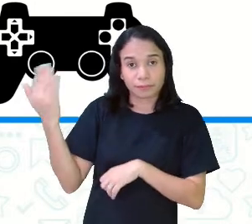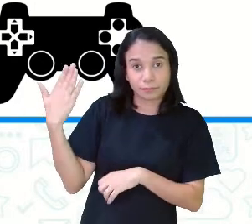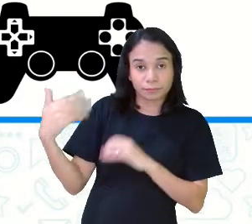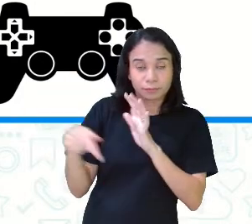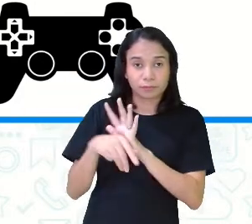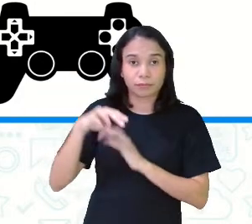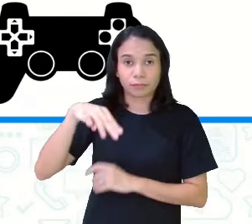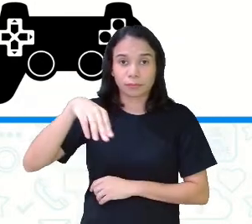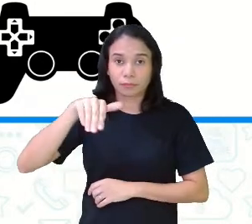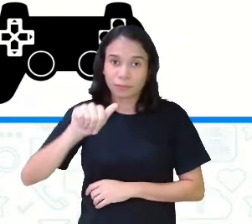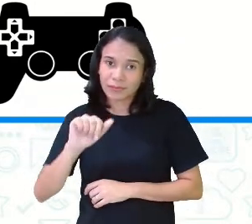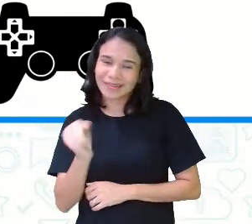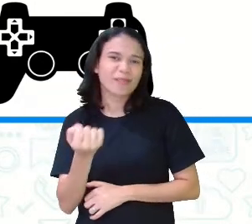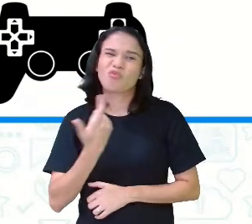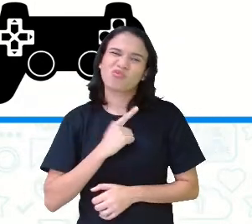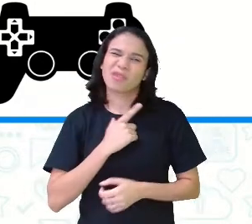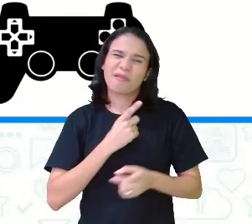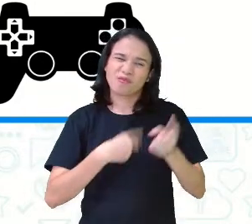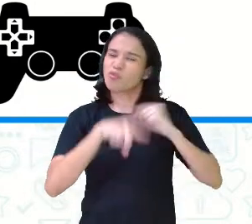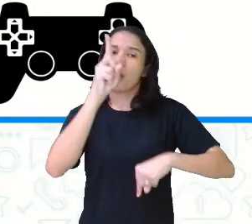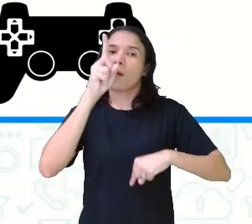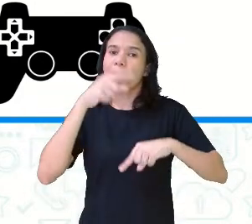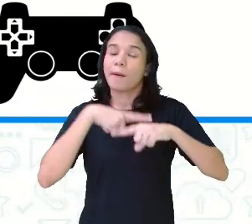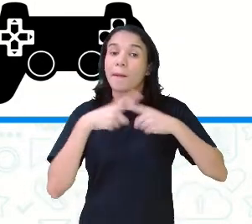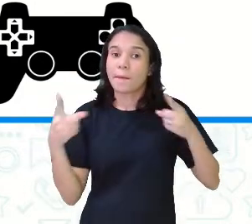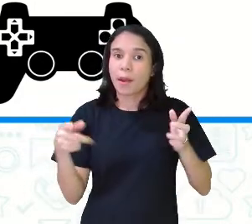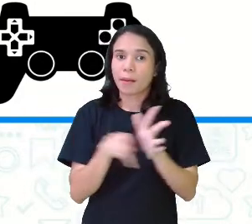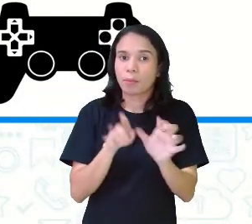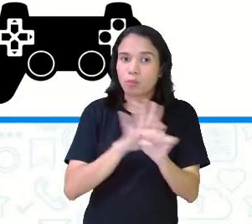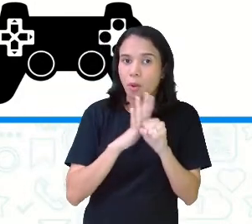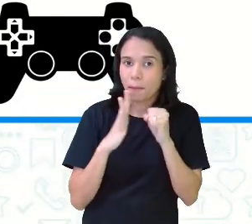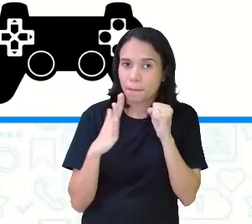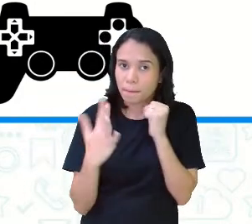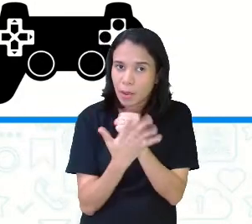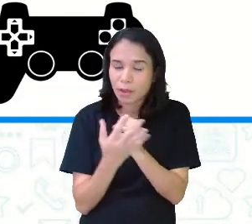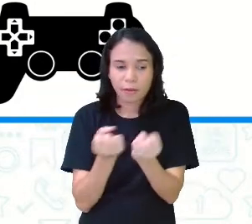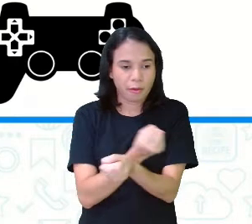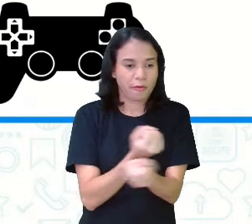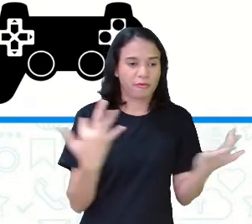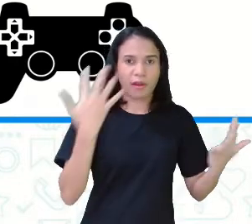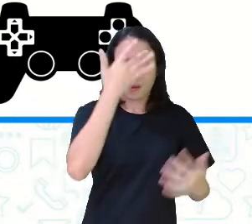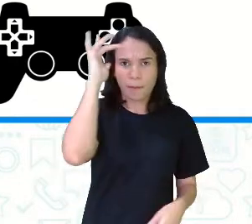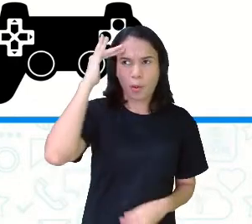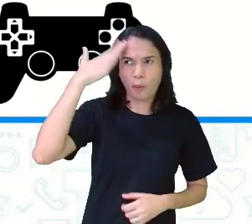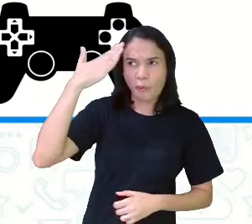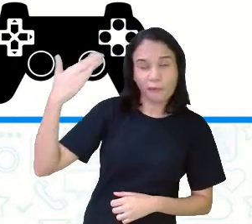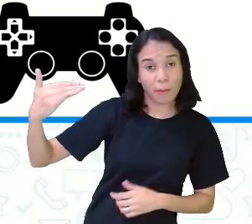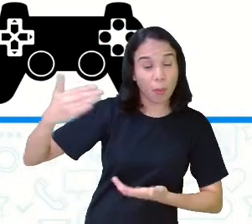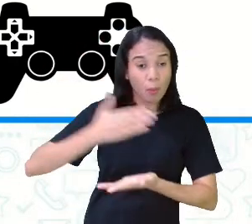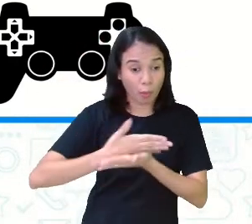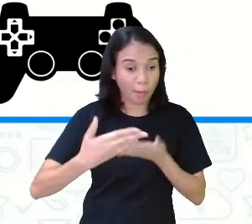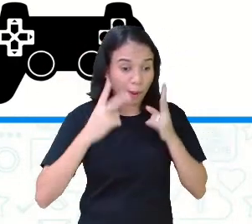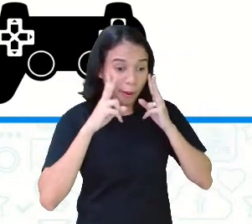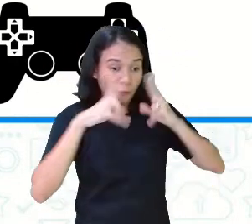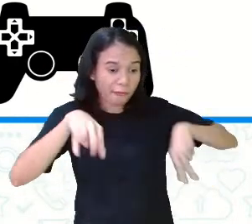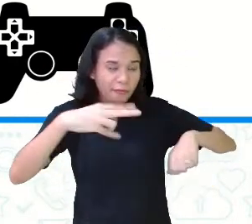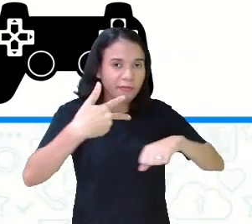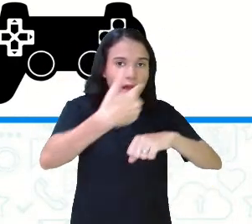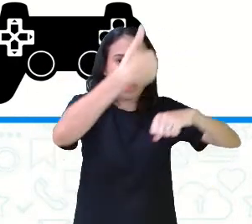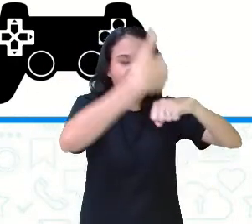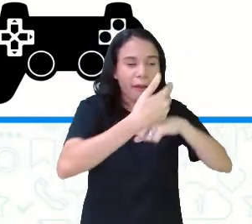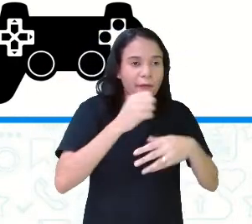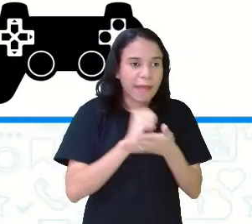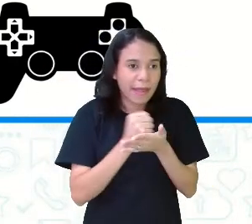MAS não fez tanto sucesso, mas durante a pandemia, vários jogadores famosos começaram a fazer vídeos